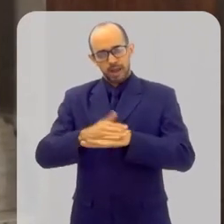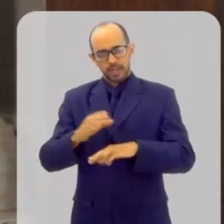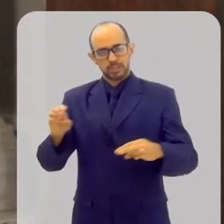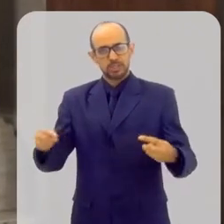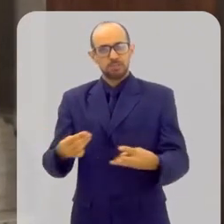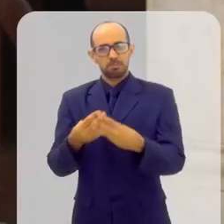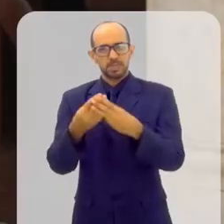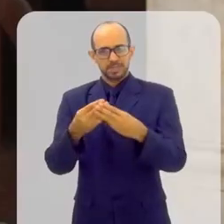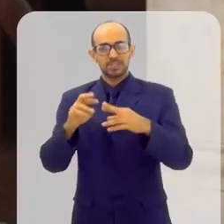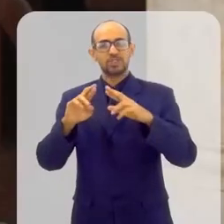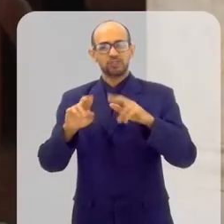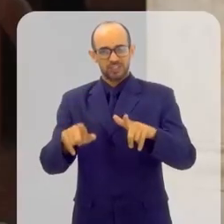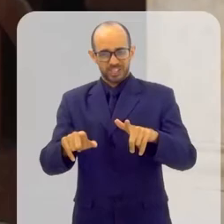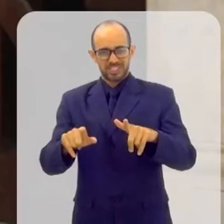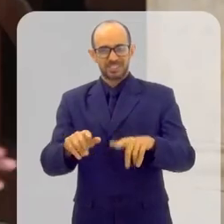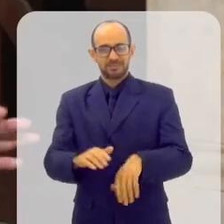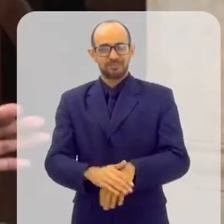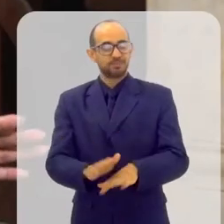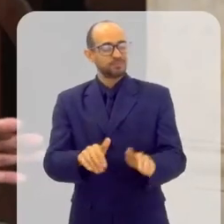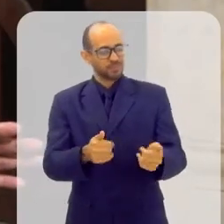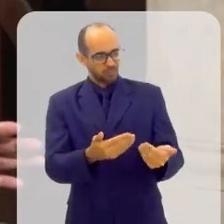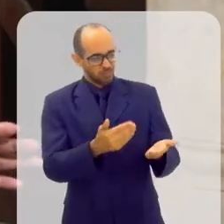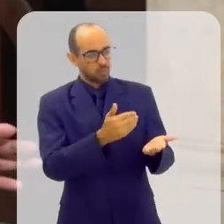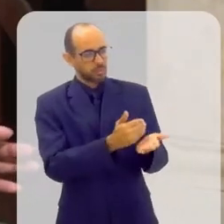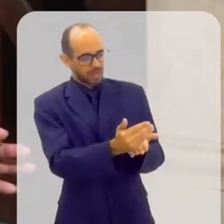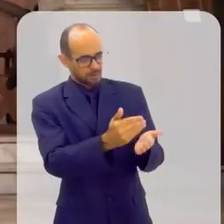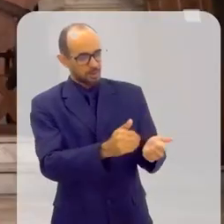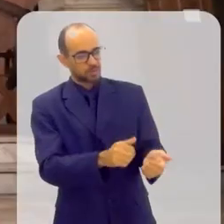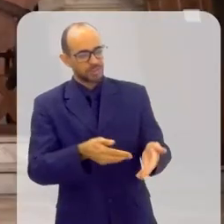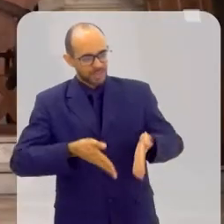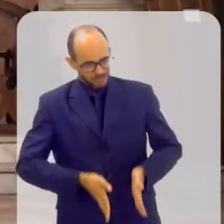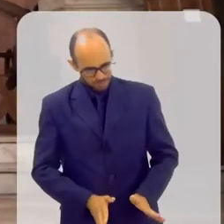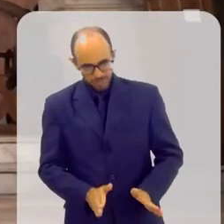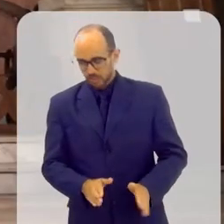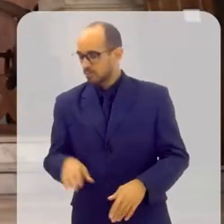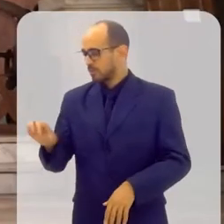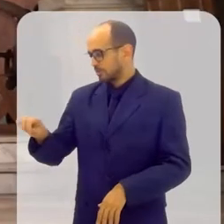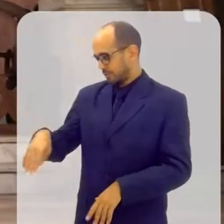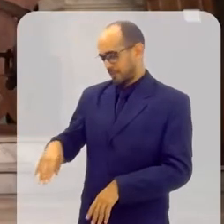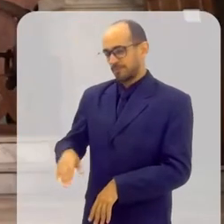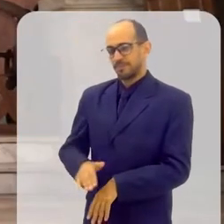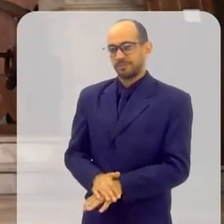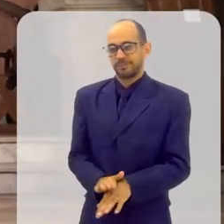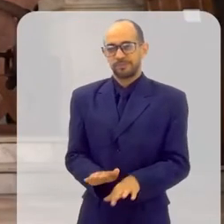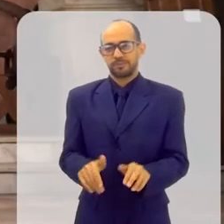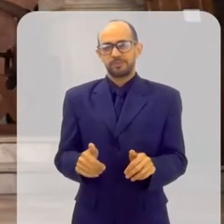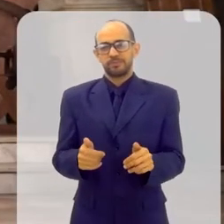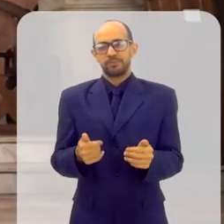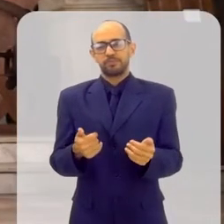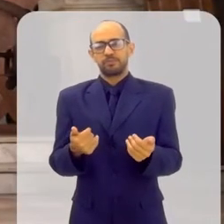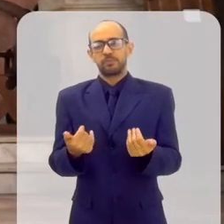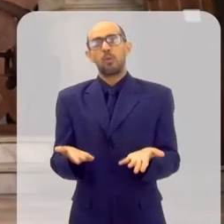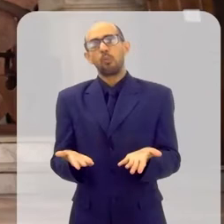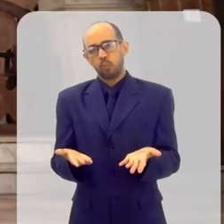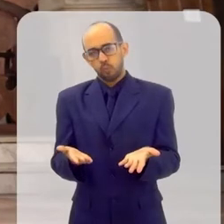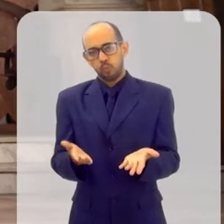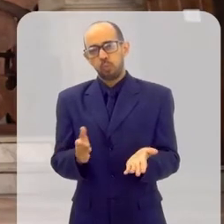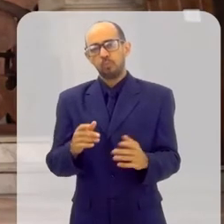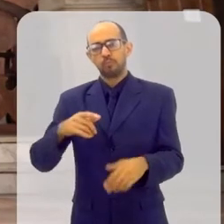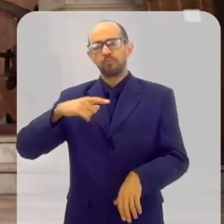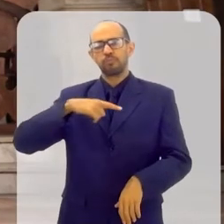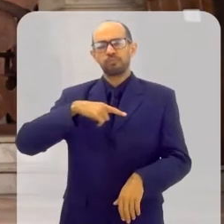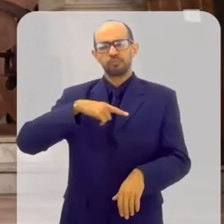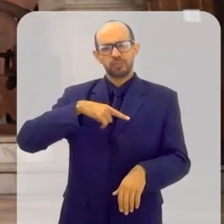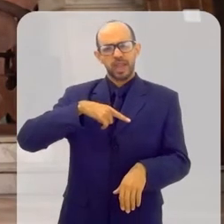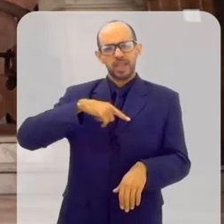forma um pouquinho diferente. Então vamos começar pelo nascimento? Sim. Bem, existe